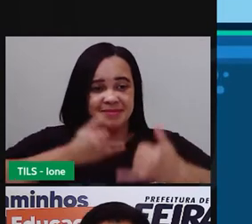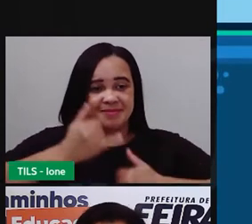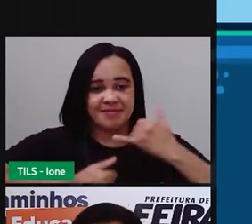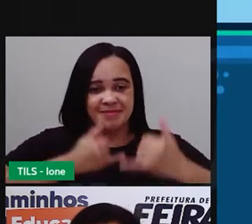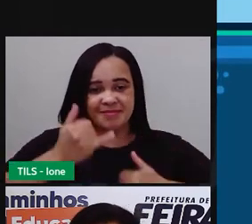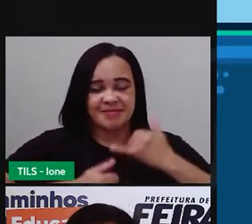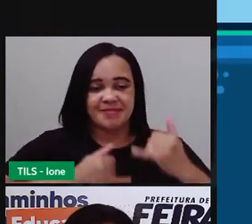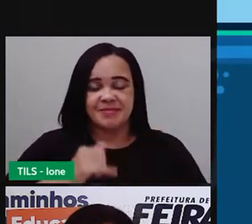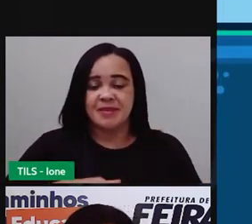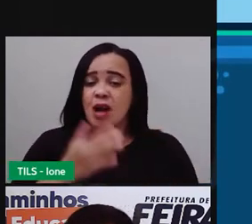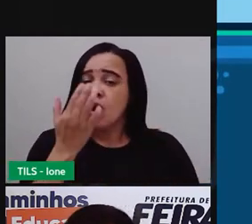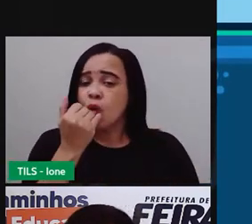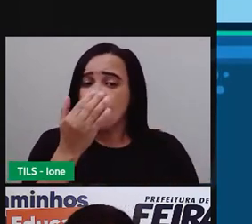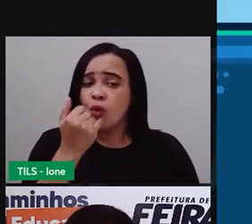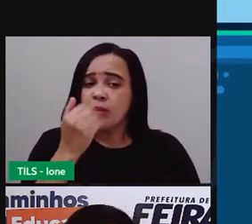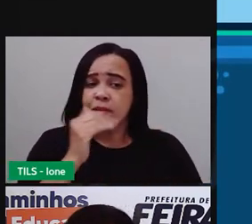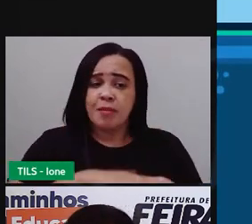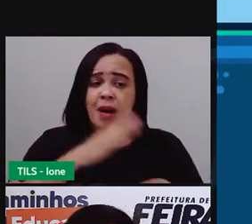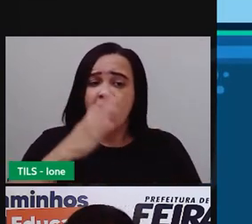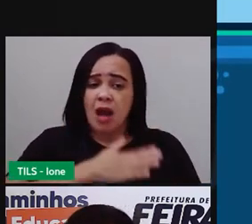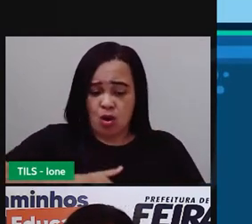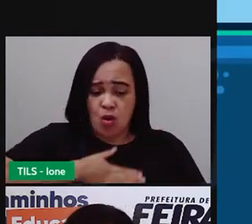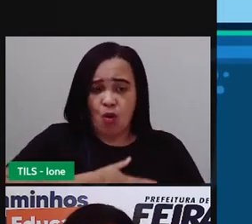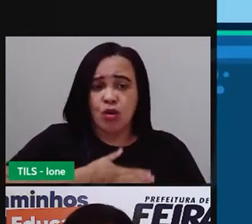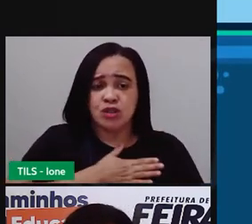qual a sua comida preferida